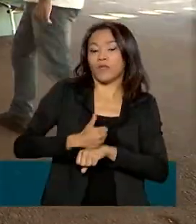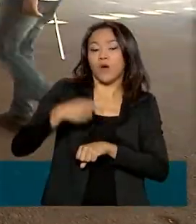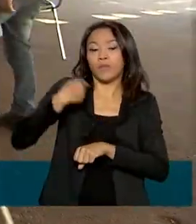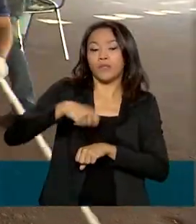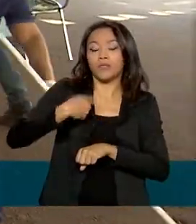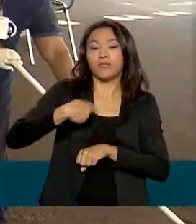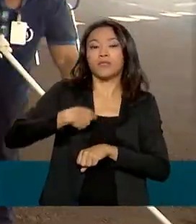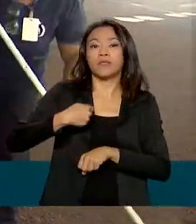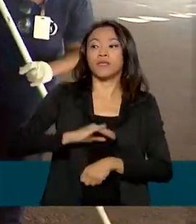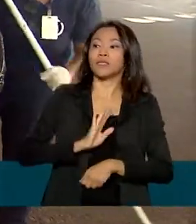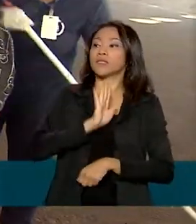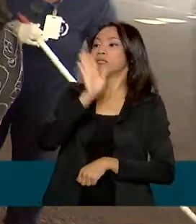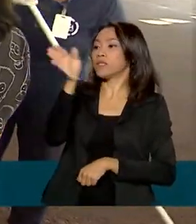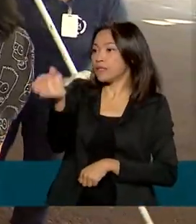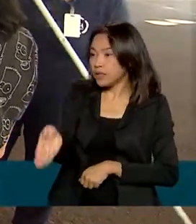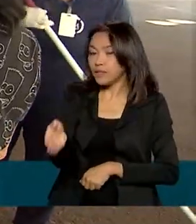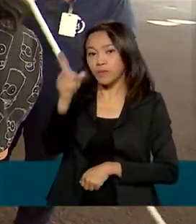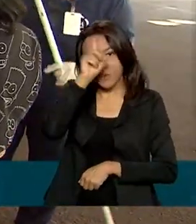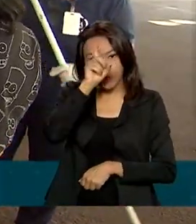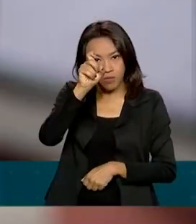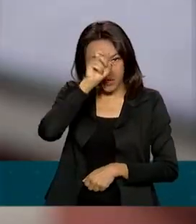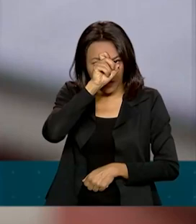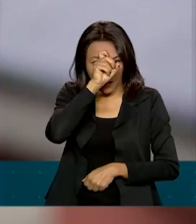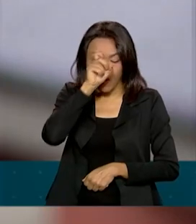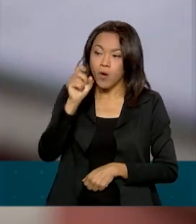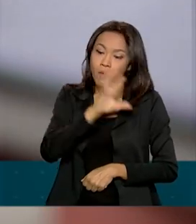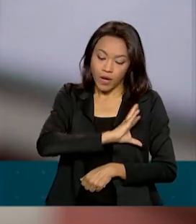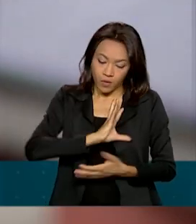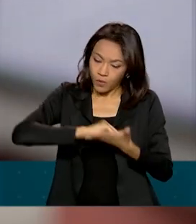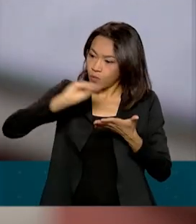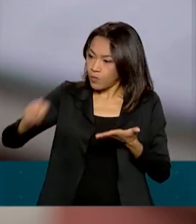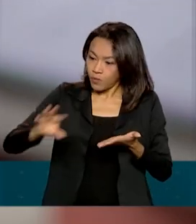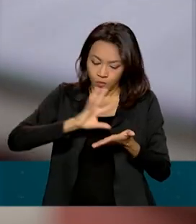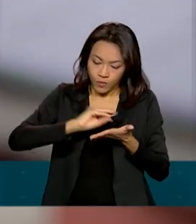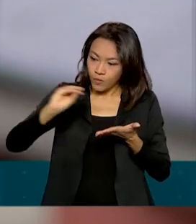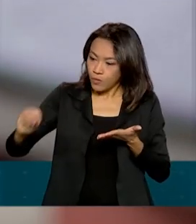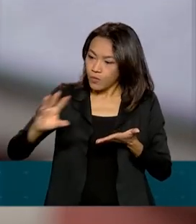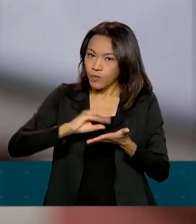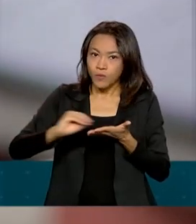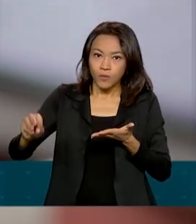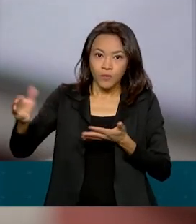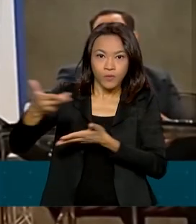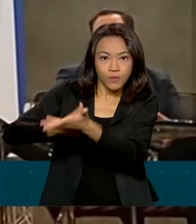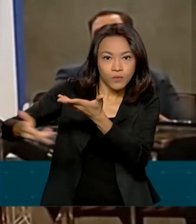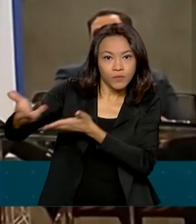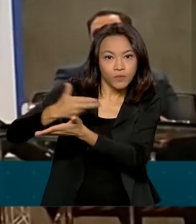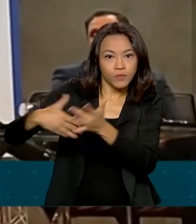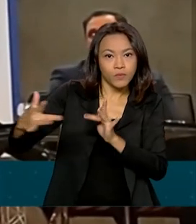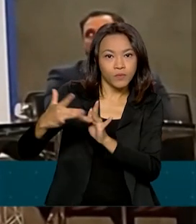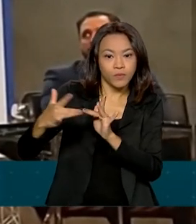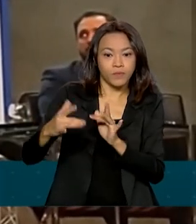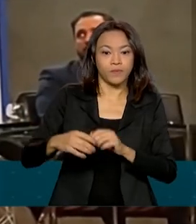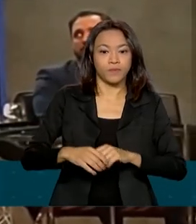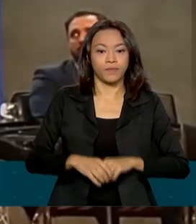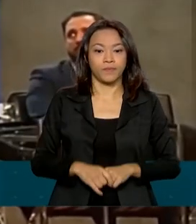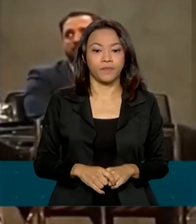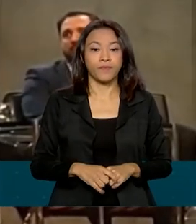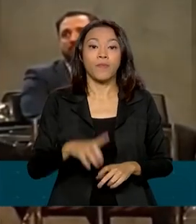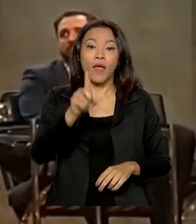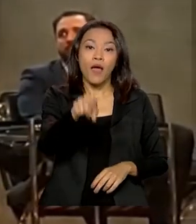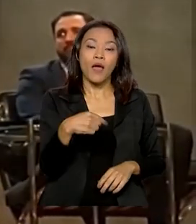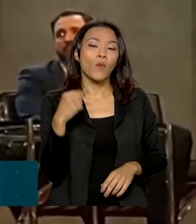deslocar a uma unidade básica de saúde para fazer a sincronização dos dados. É um compromisso com o